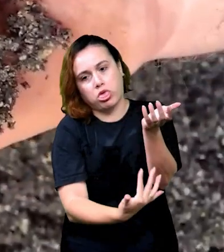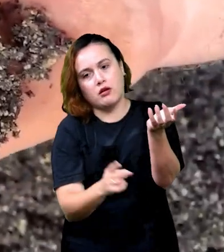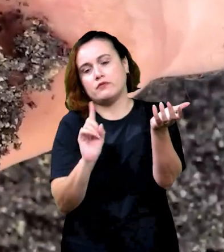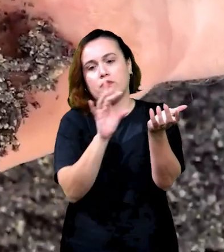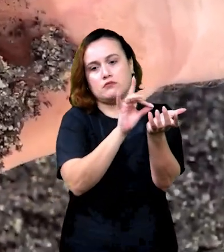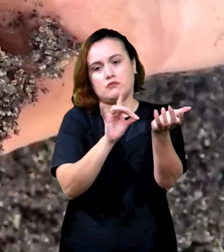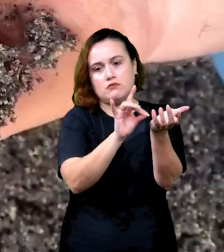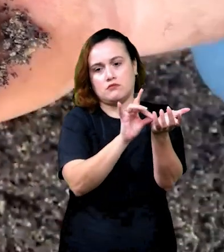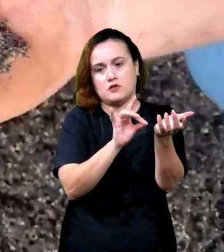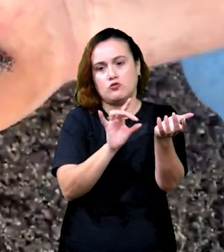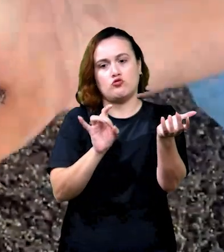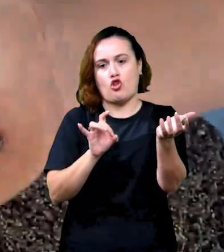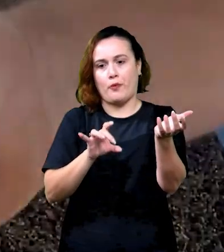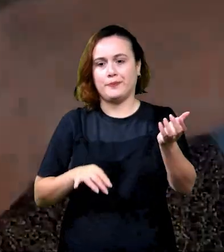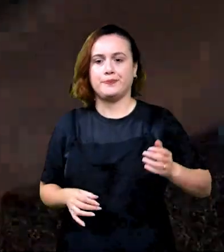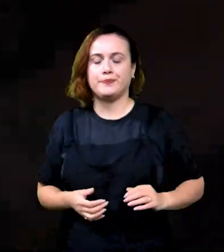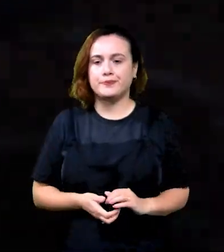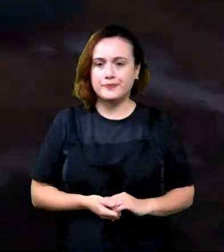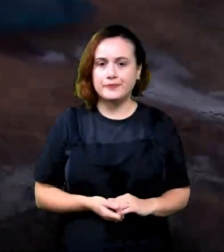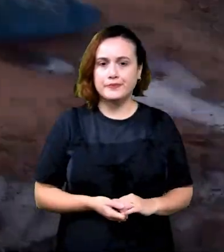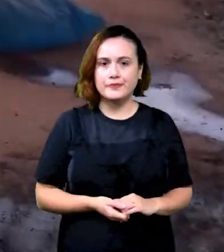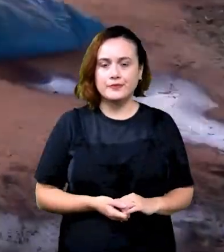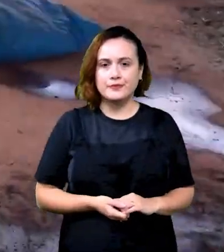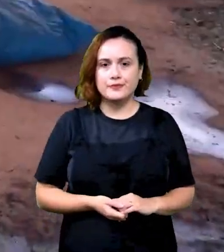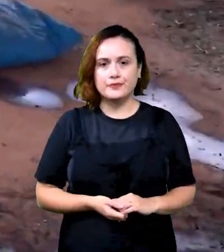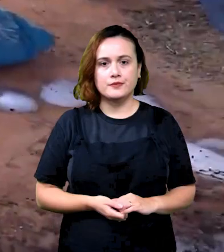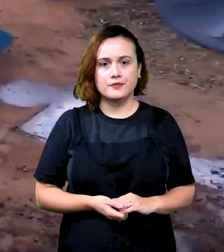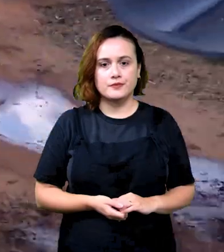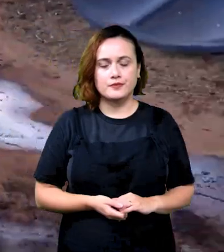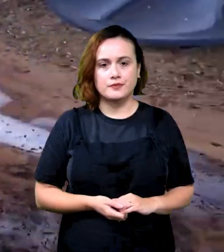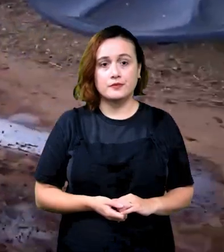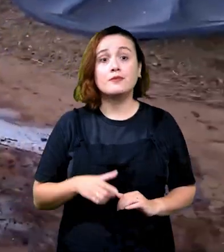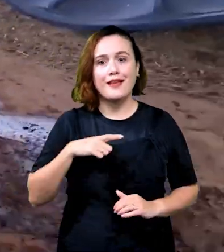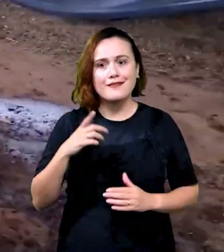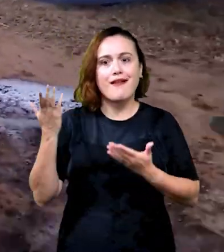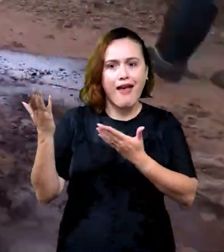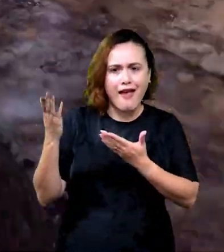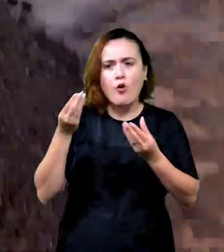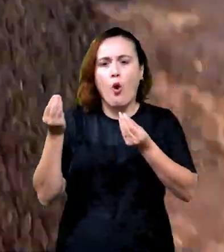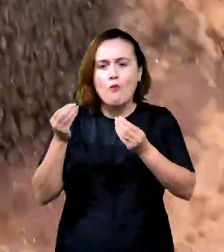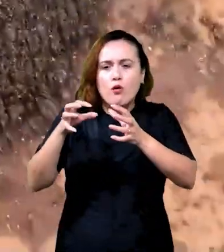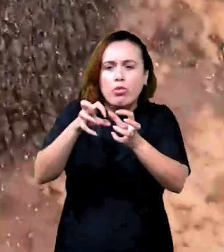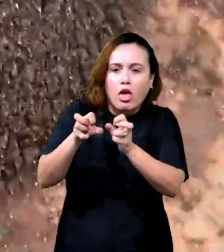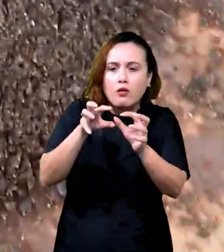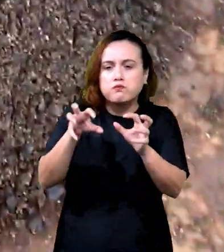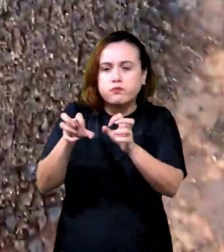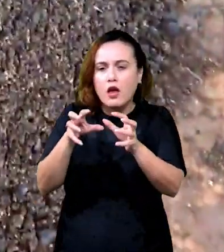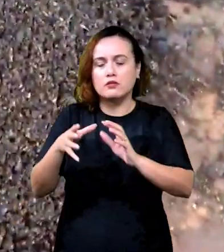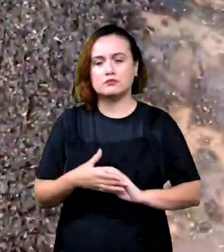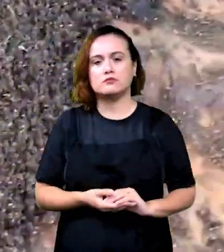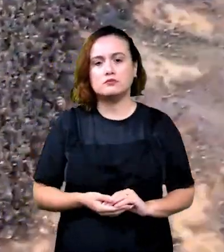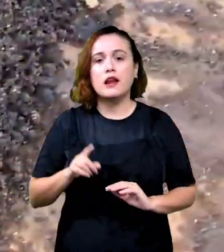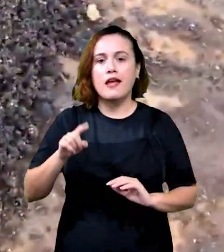Tá bom? Essa a observação. Então, esse é o ponto do bocacho, na